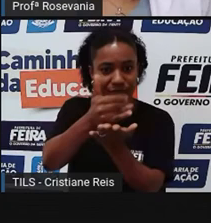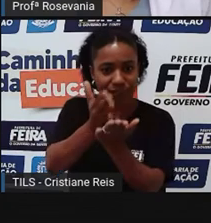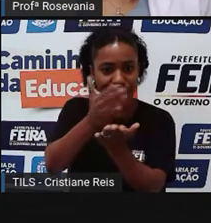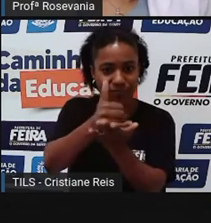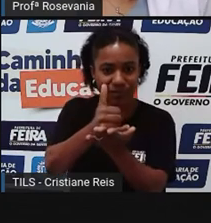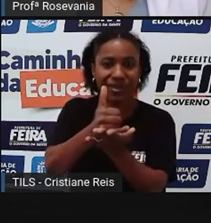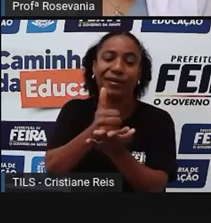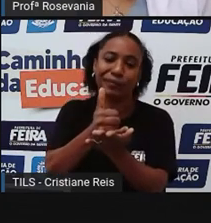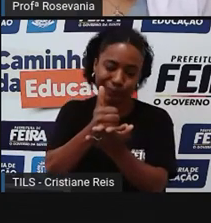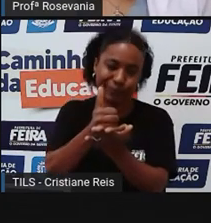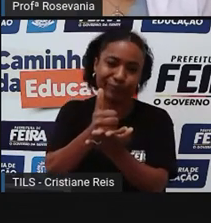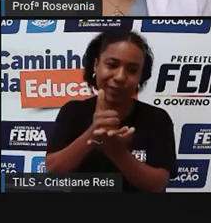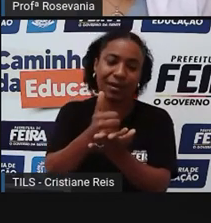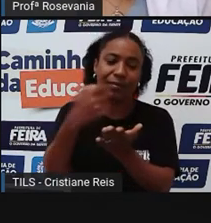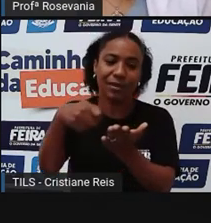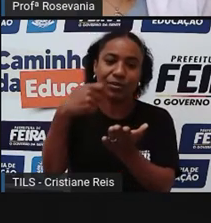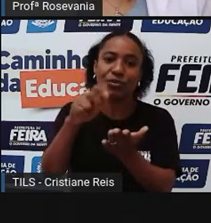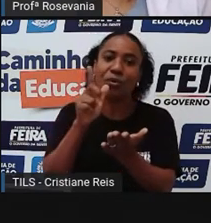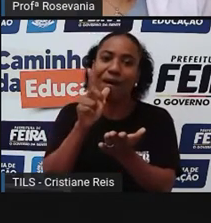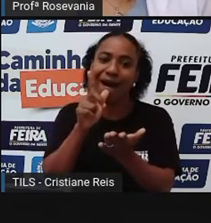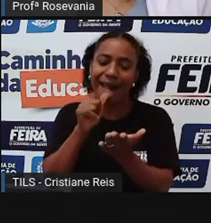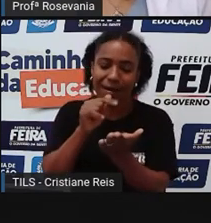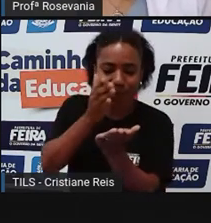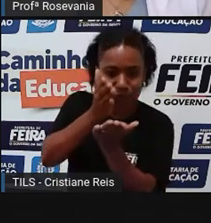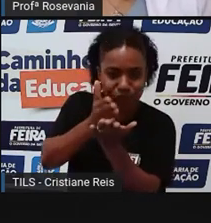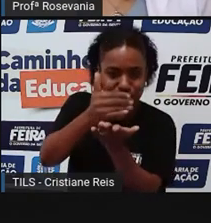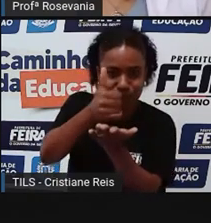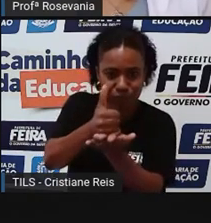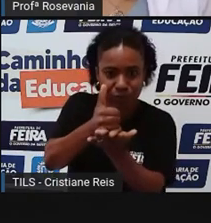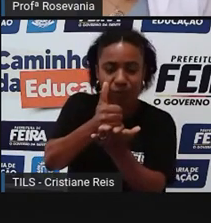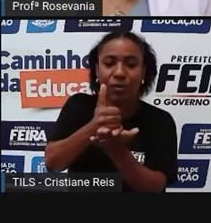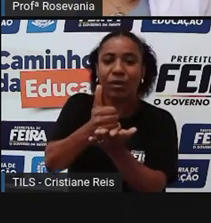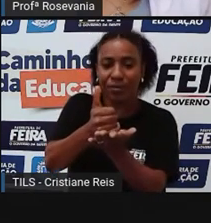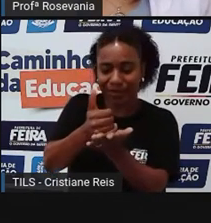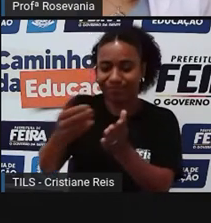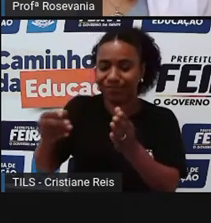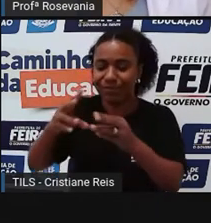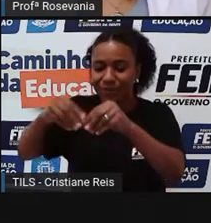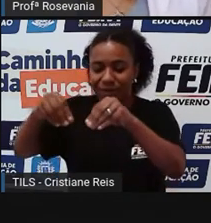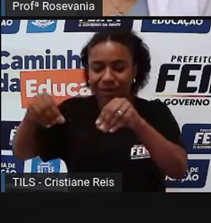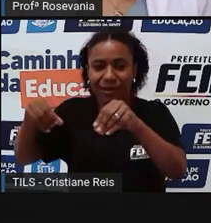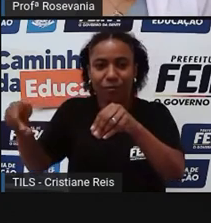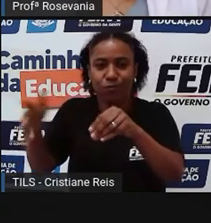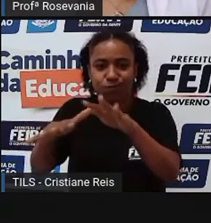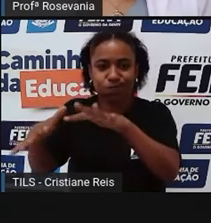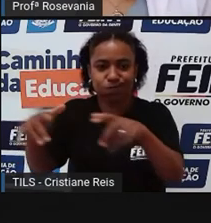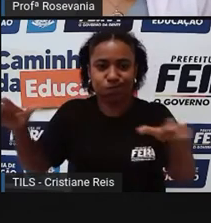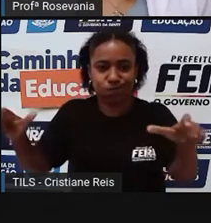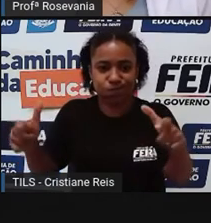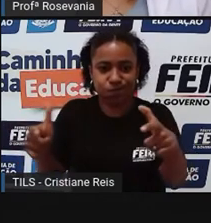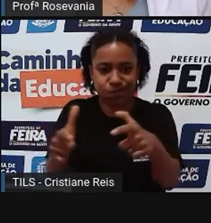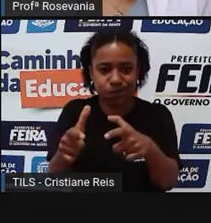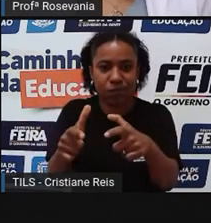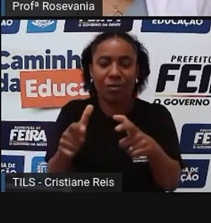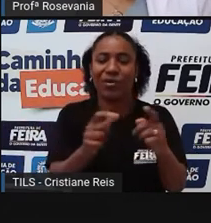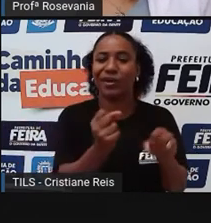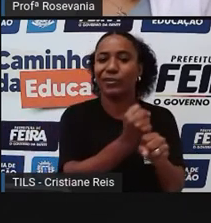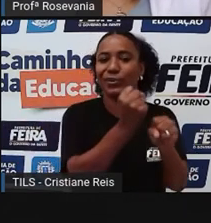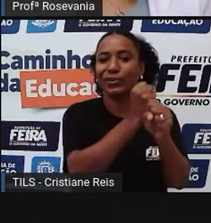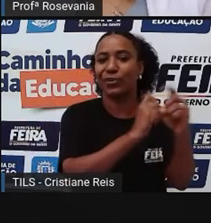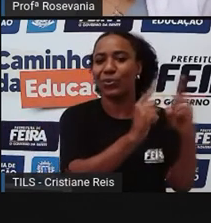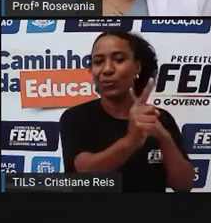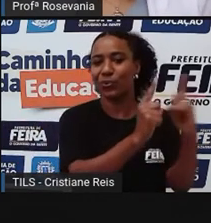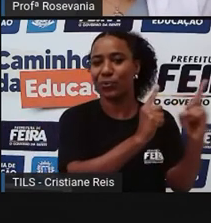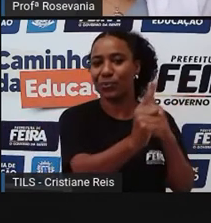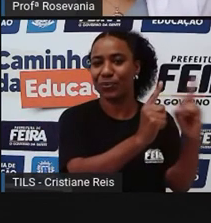espaço para as construções, foi soterrada também do outro lado, continuando dando espaço para as construções e agora virou